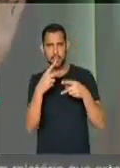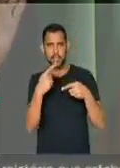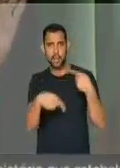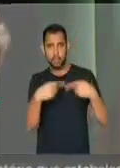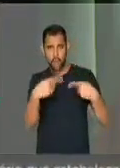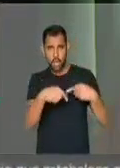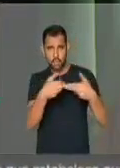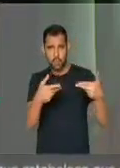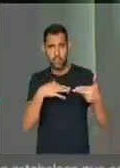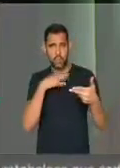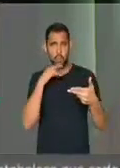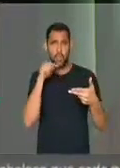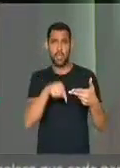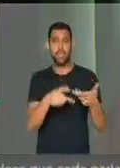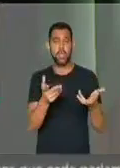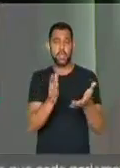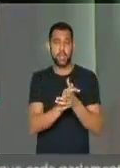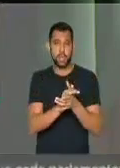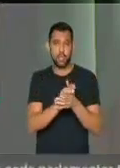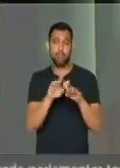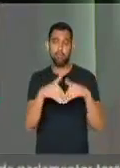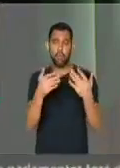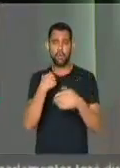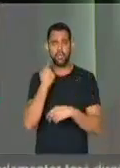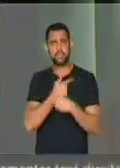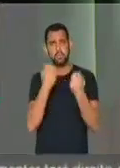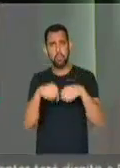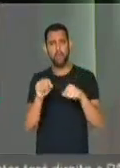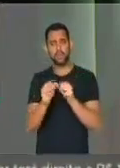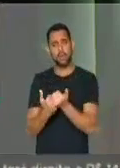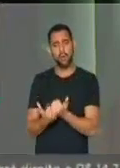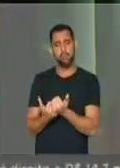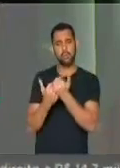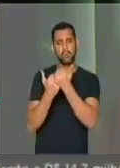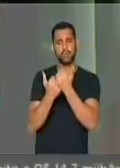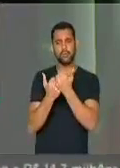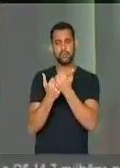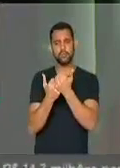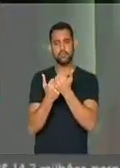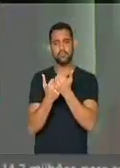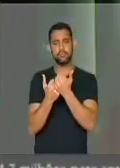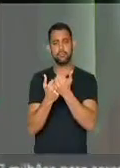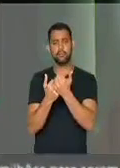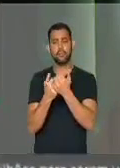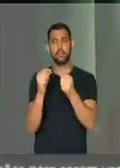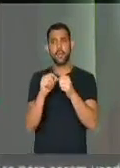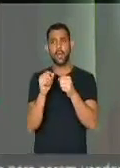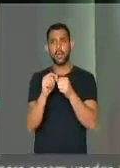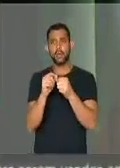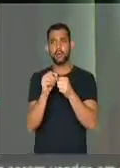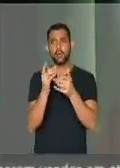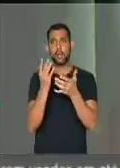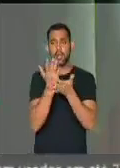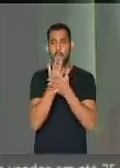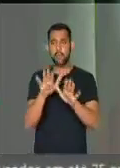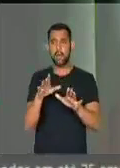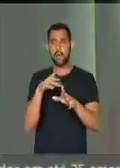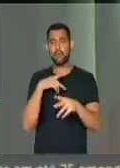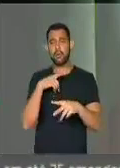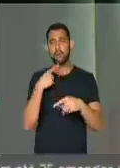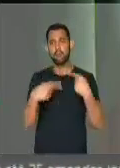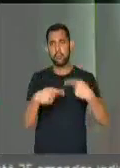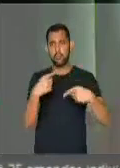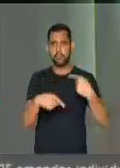negativo. Então nós podemos dar uma contribuição para descriminalizar a